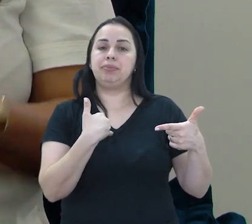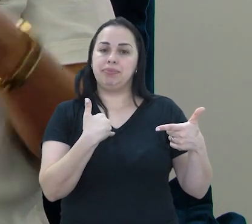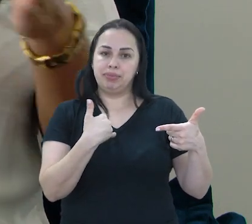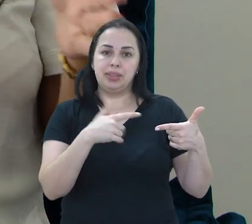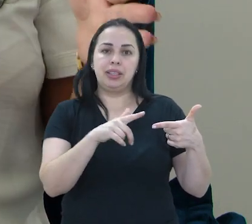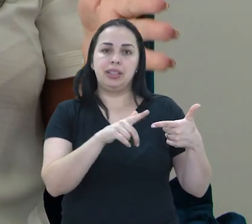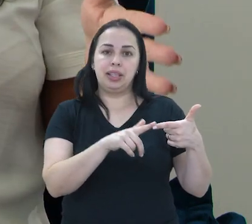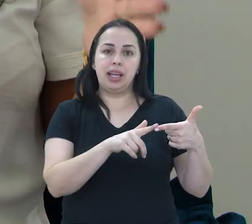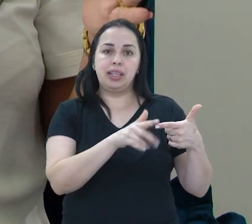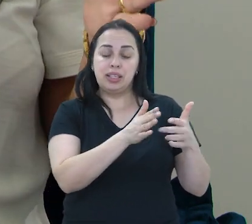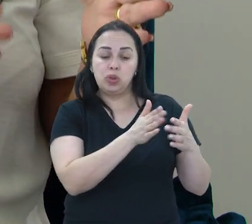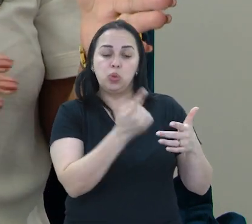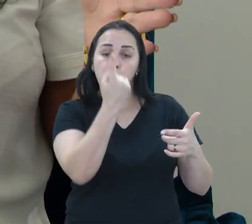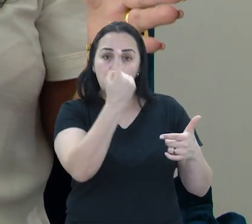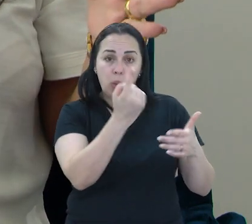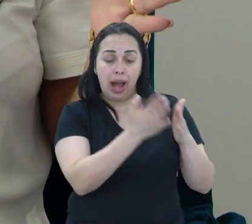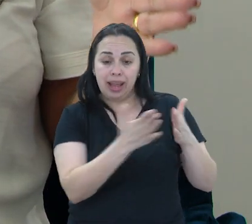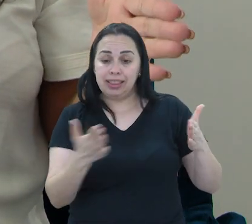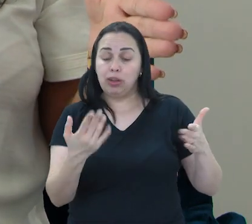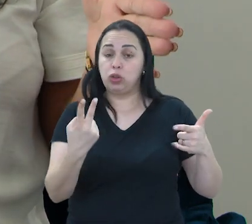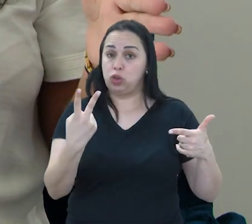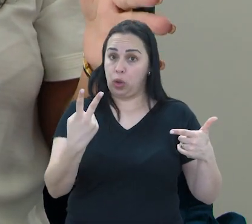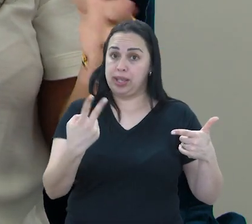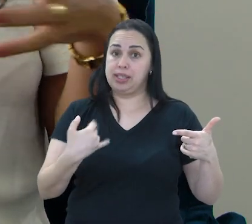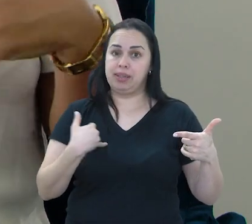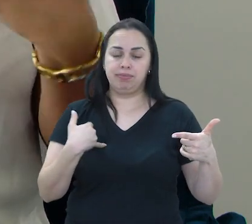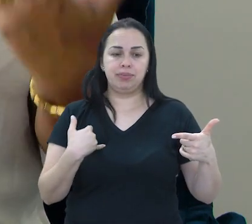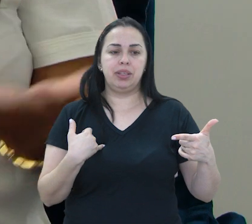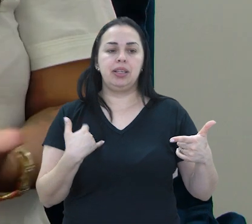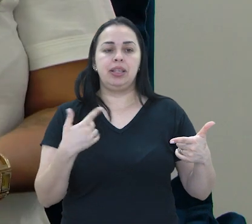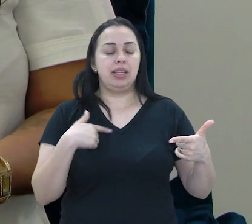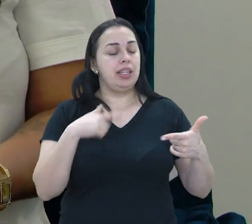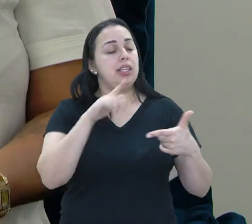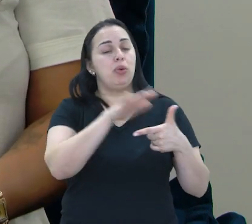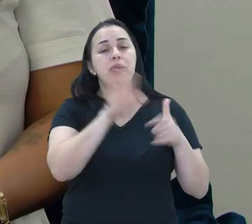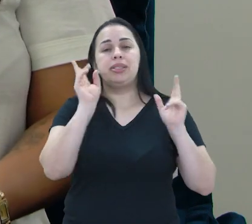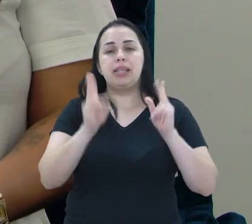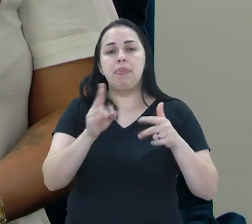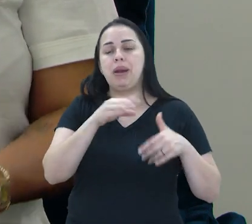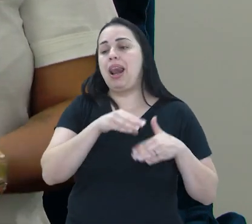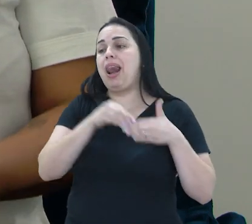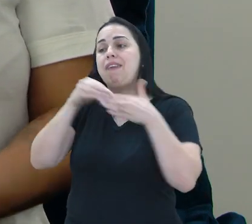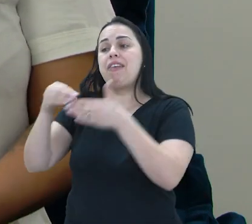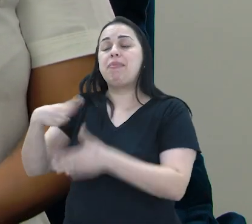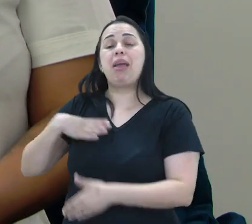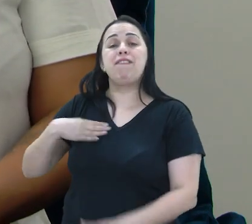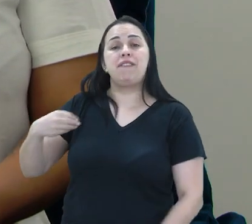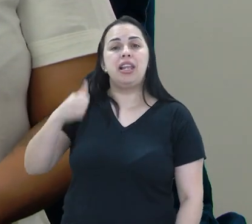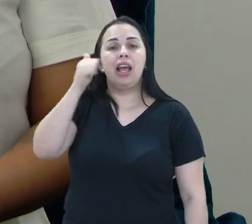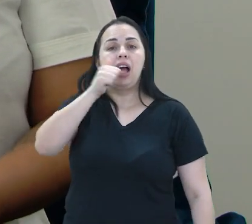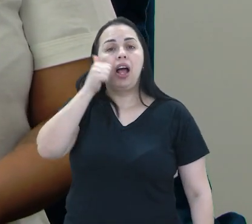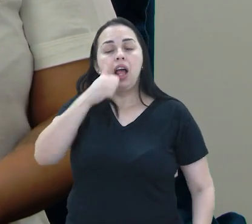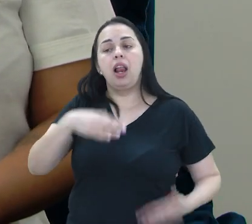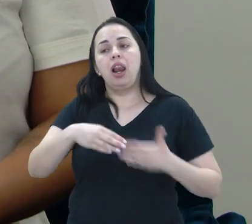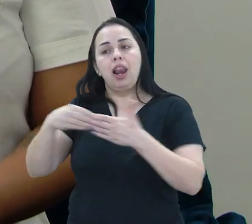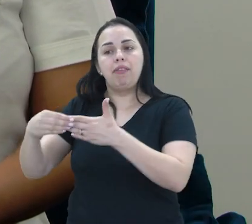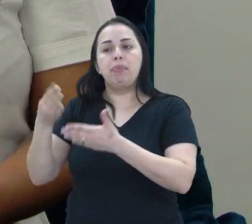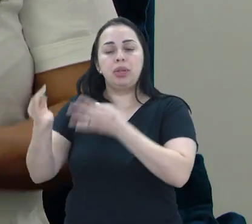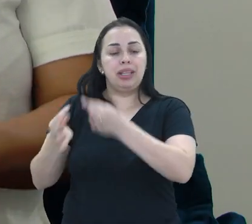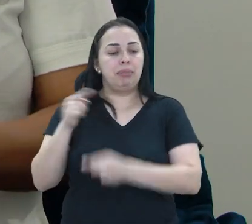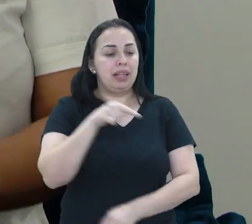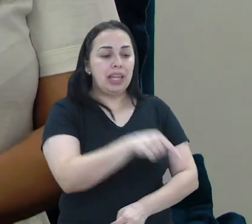com dois aninhos. Então ele passou esse do um aos dois aninhos, a gente em tratamento com ela. Eu não lembro, por exemplo,